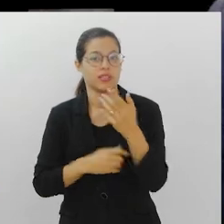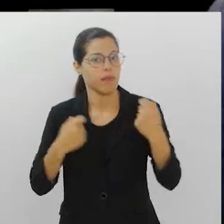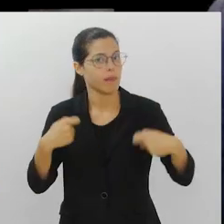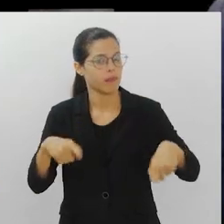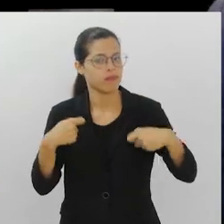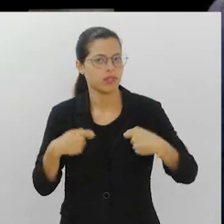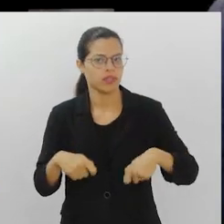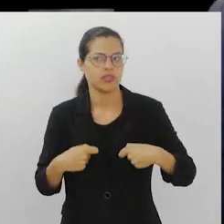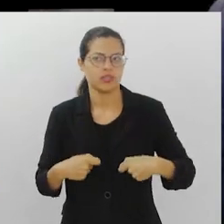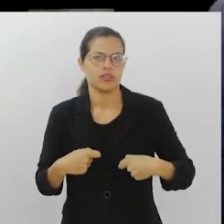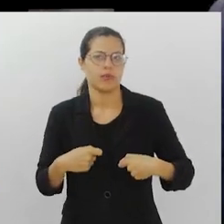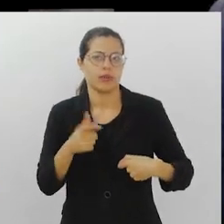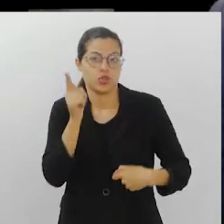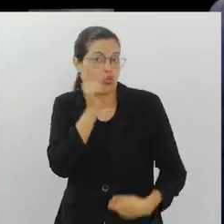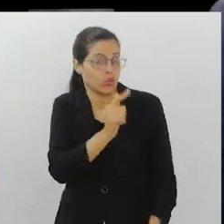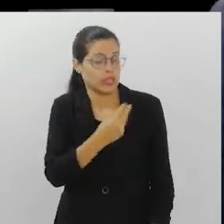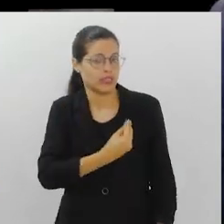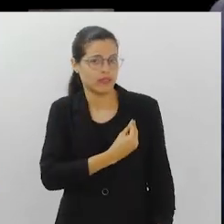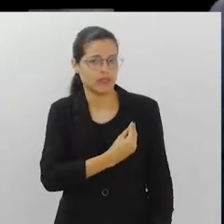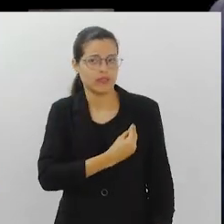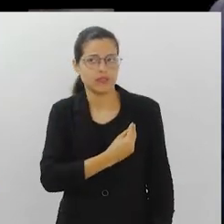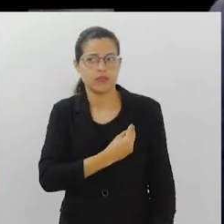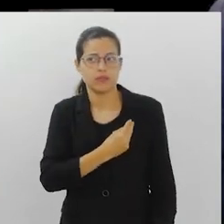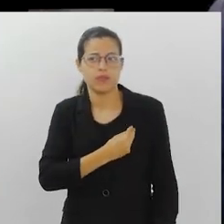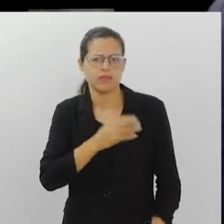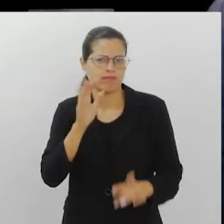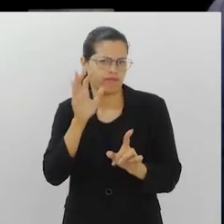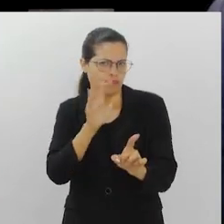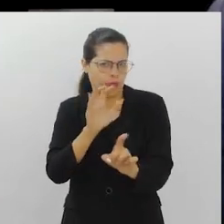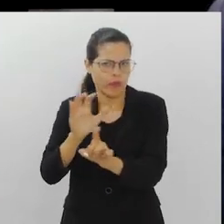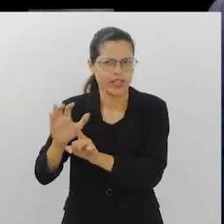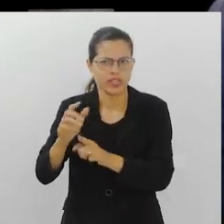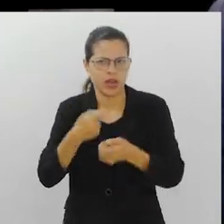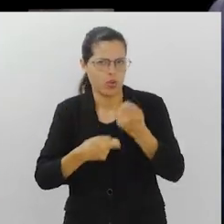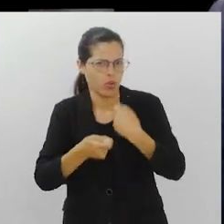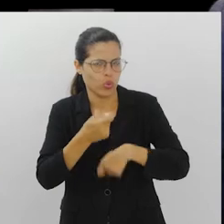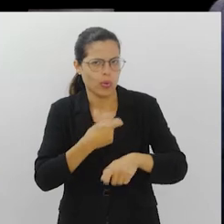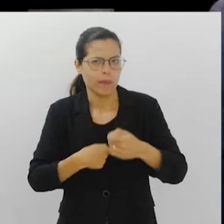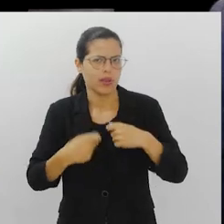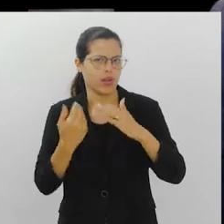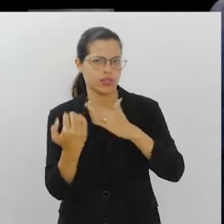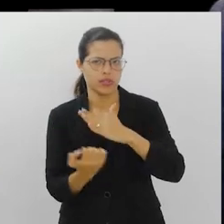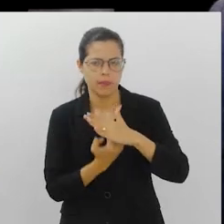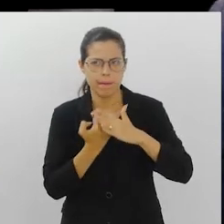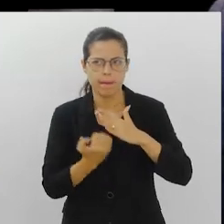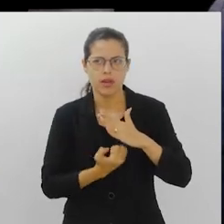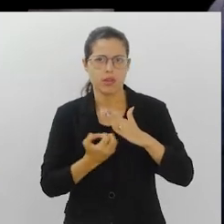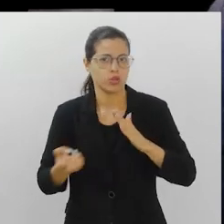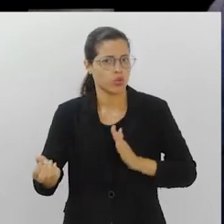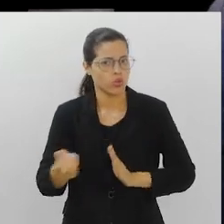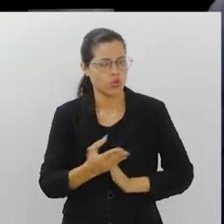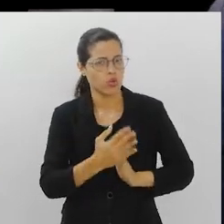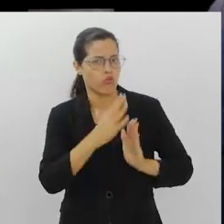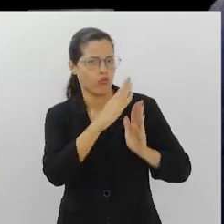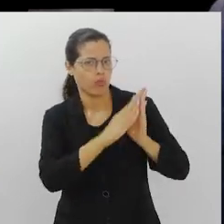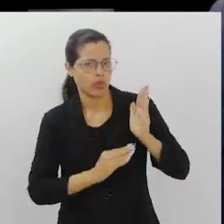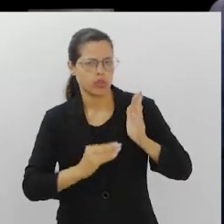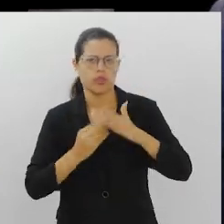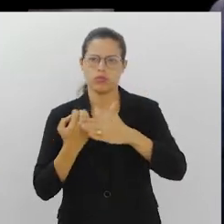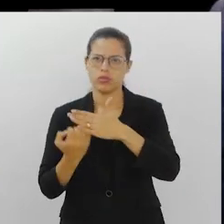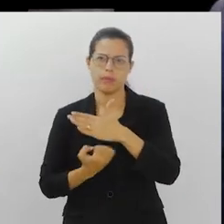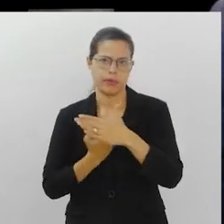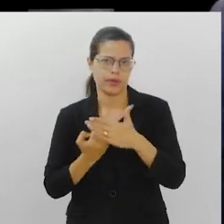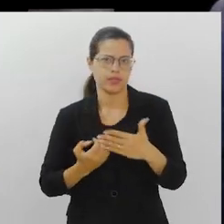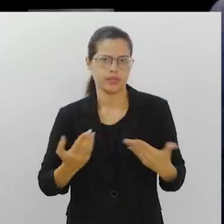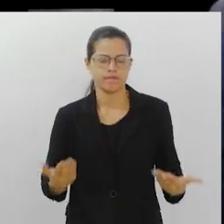é uma necessidade mesmo de sobrevivência. Isso afeta diretamente a economia, o mundo dos negócios, novos modelos de negócios, novos